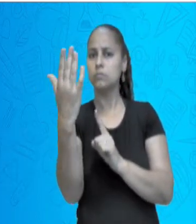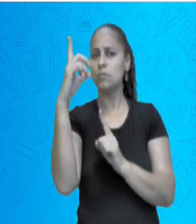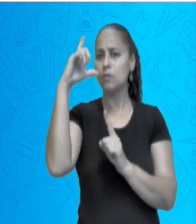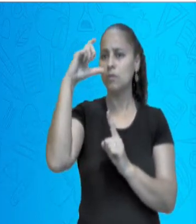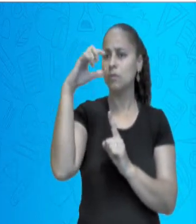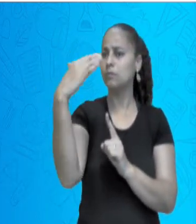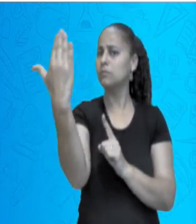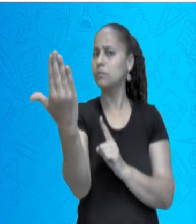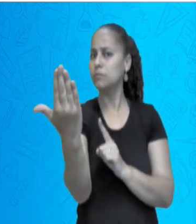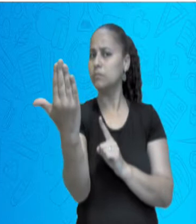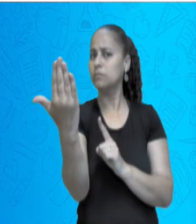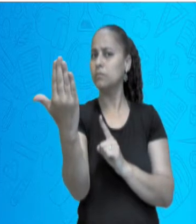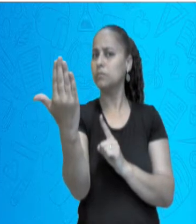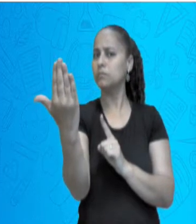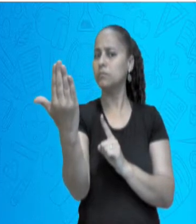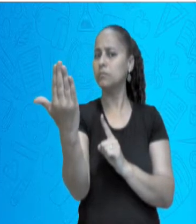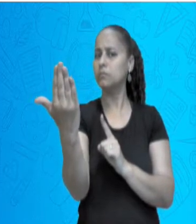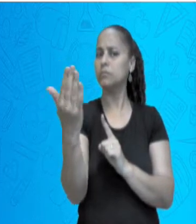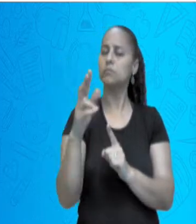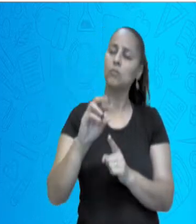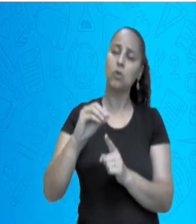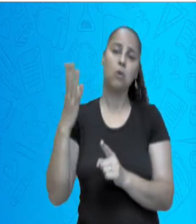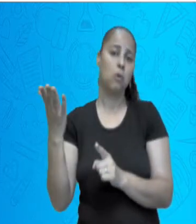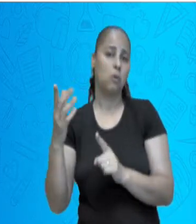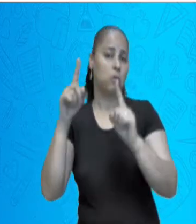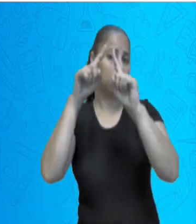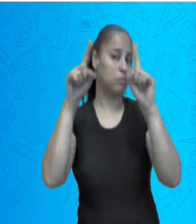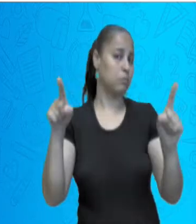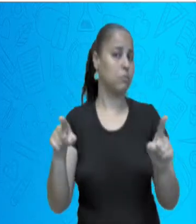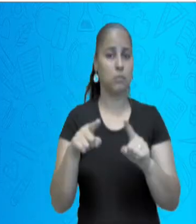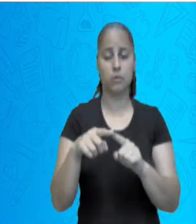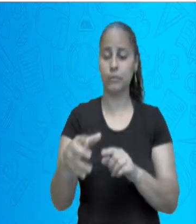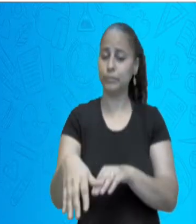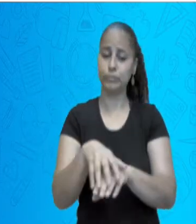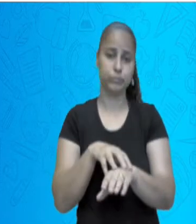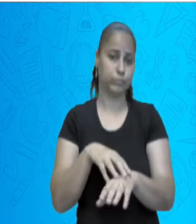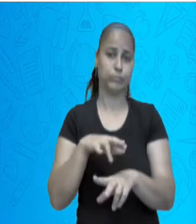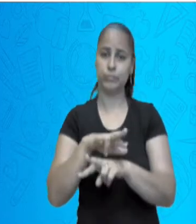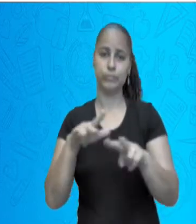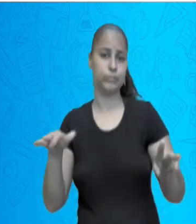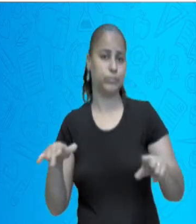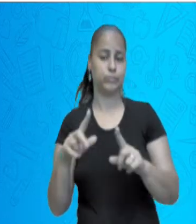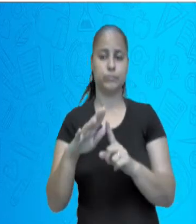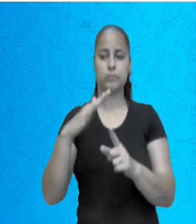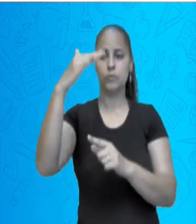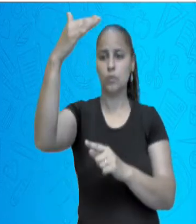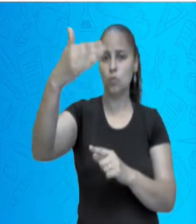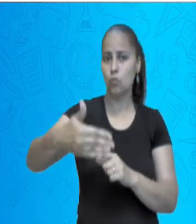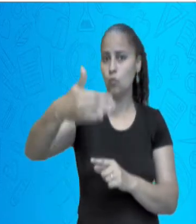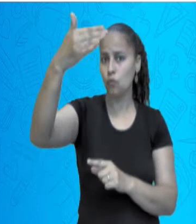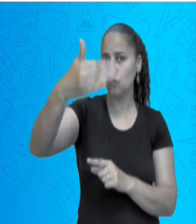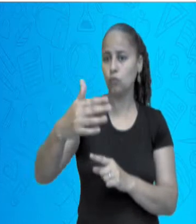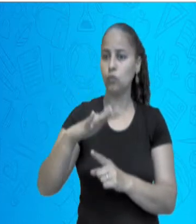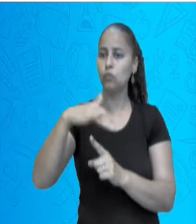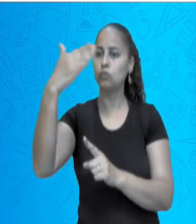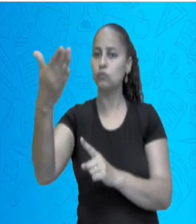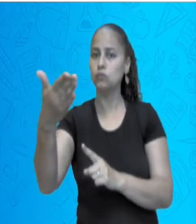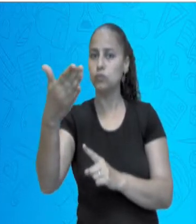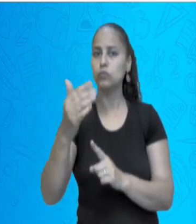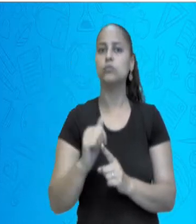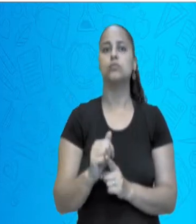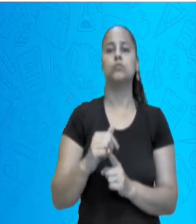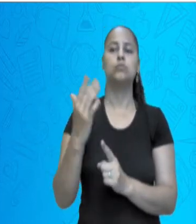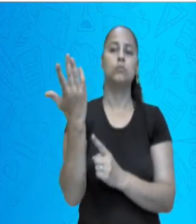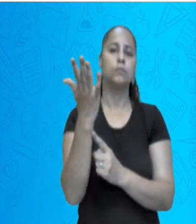fotográfica. mas pode ser uma caixa de sapato fechada com, no fundo, um papel